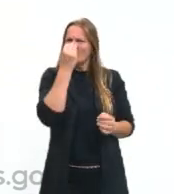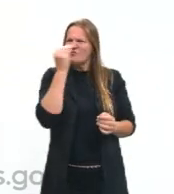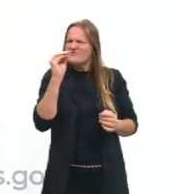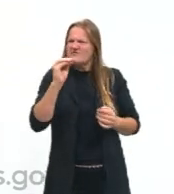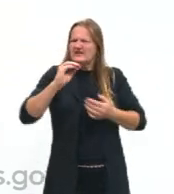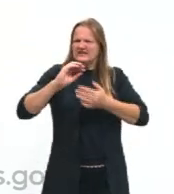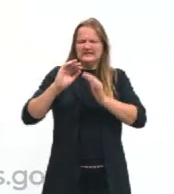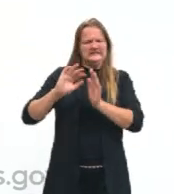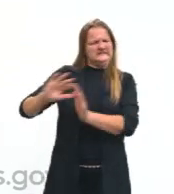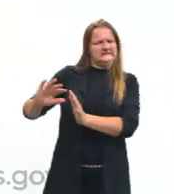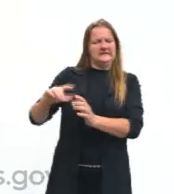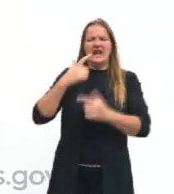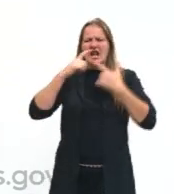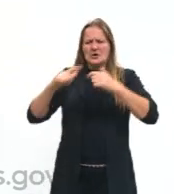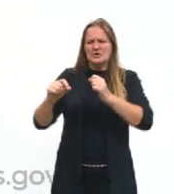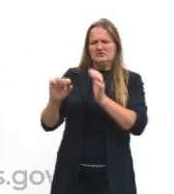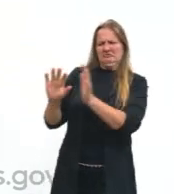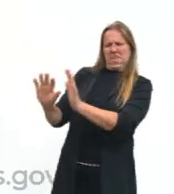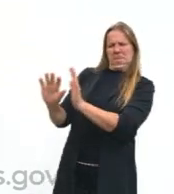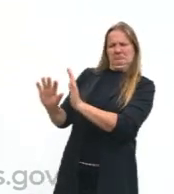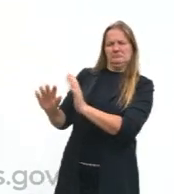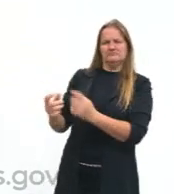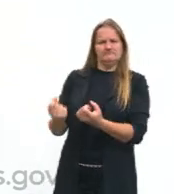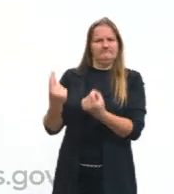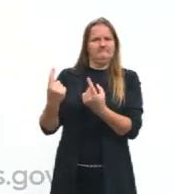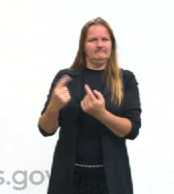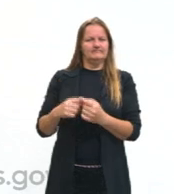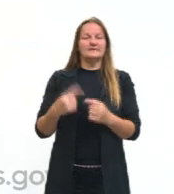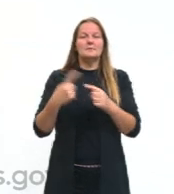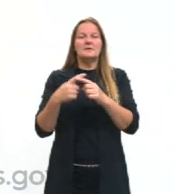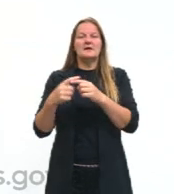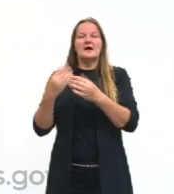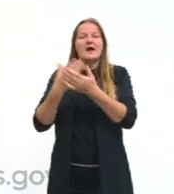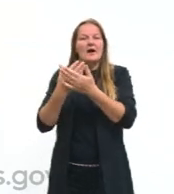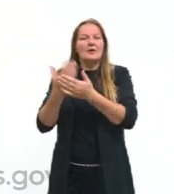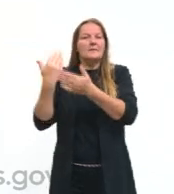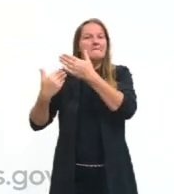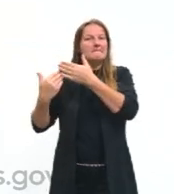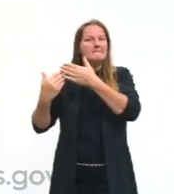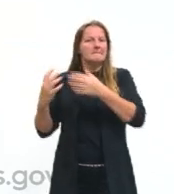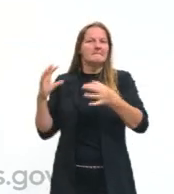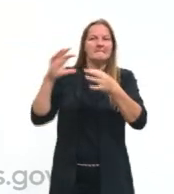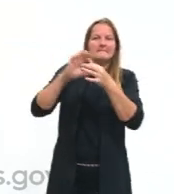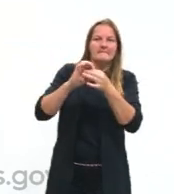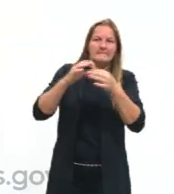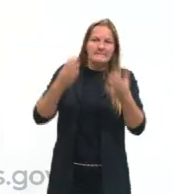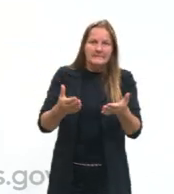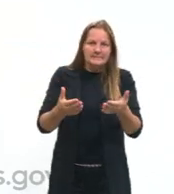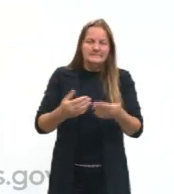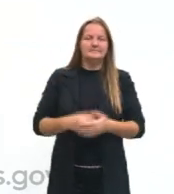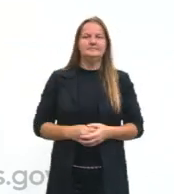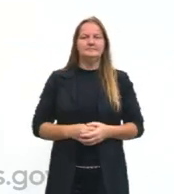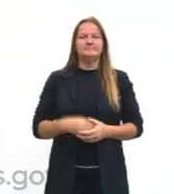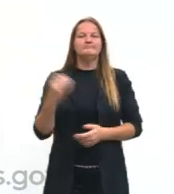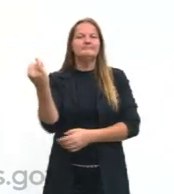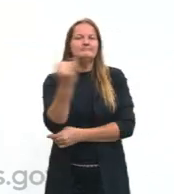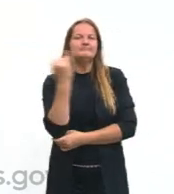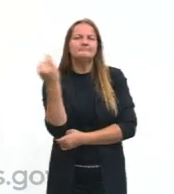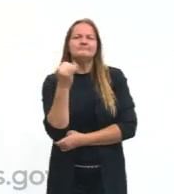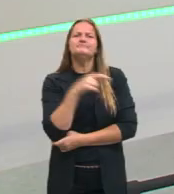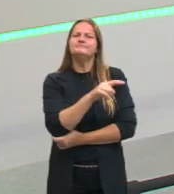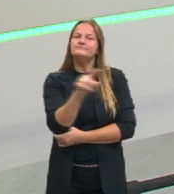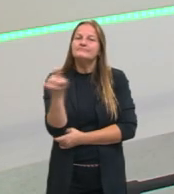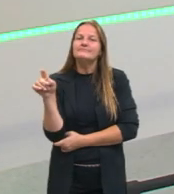linguístico. Por que eu estou fazendo esse link entre uma aula e outra? Porque eu acredito que seja importante para vocês, né?